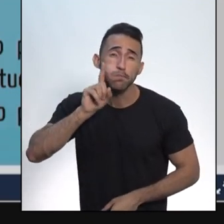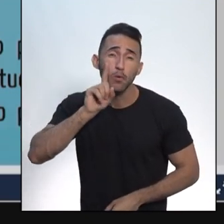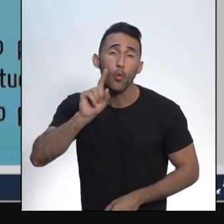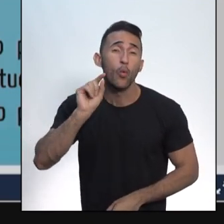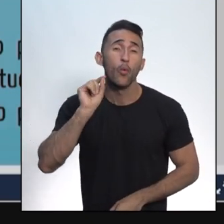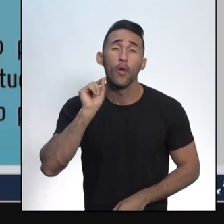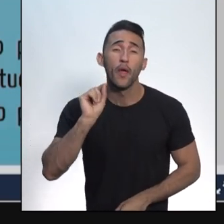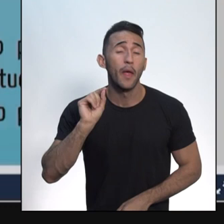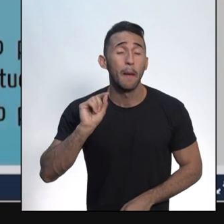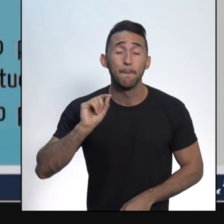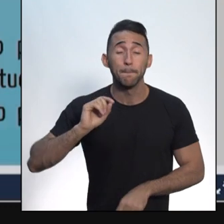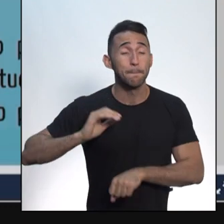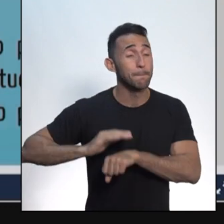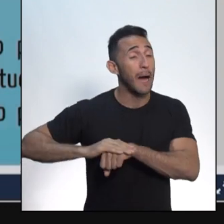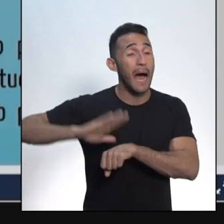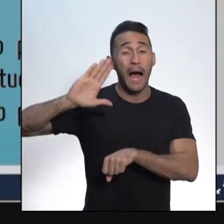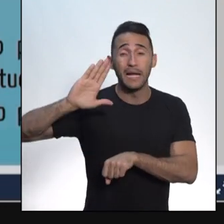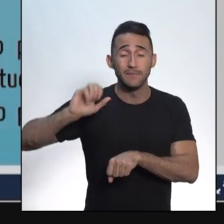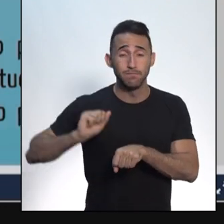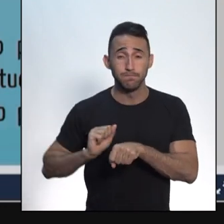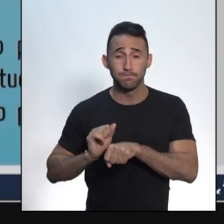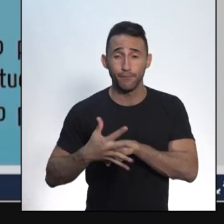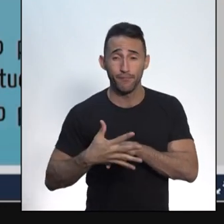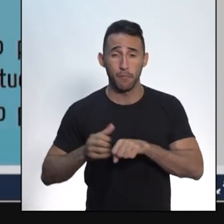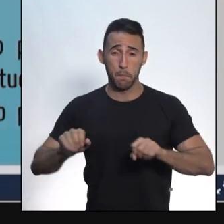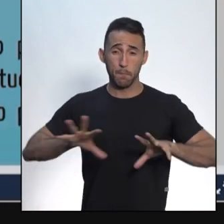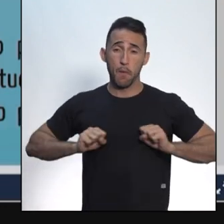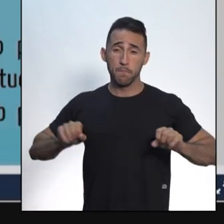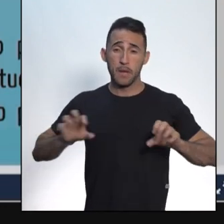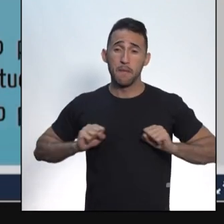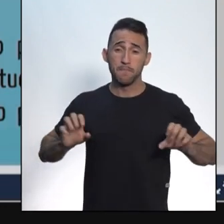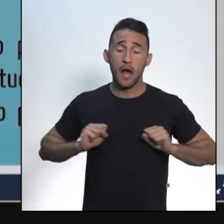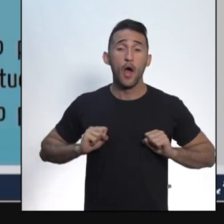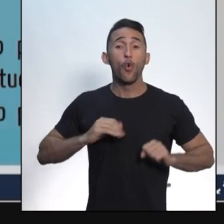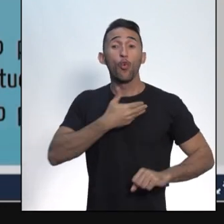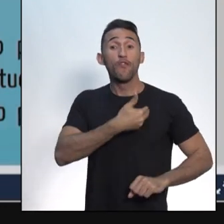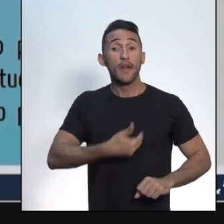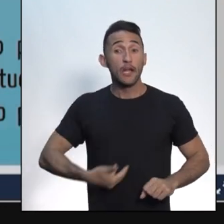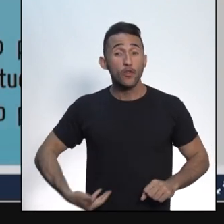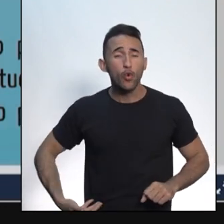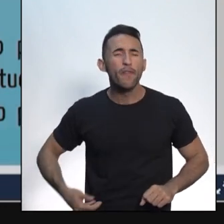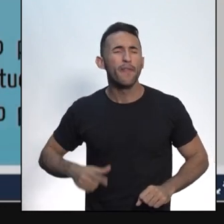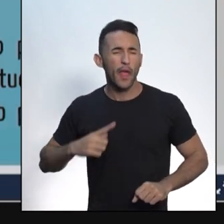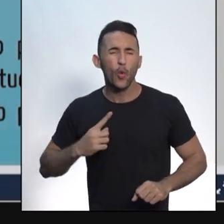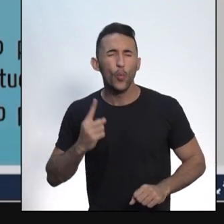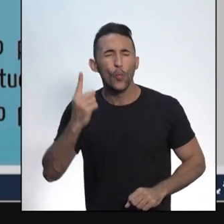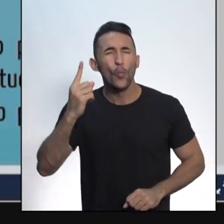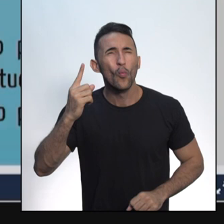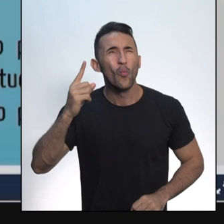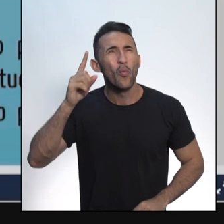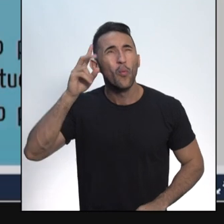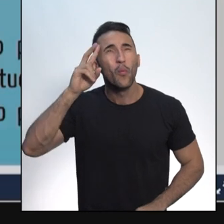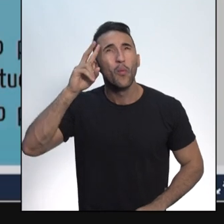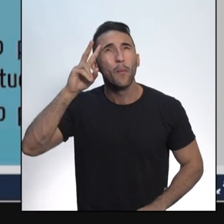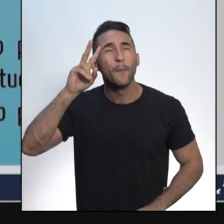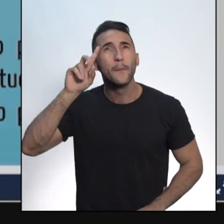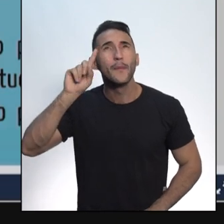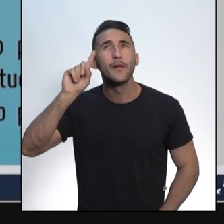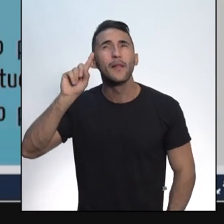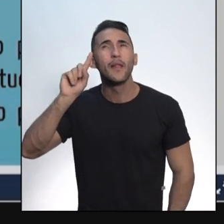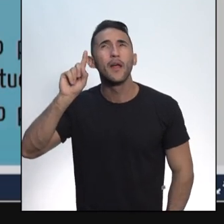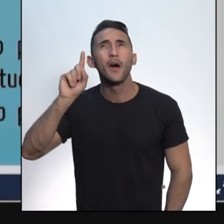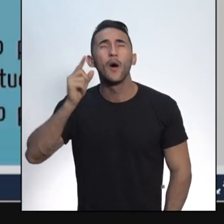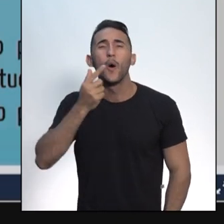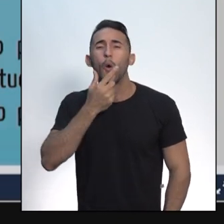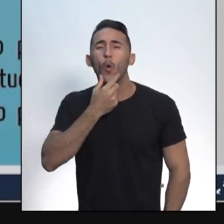dos países mais atingidos pelo coronavírus. E um dos governadores norte-americanos dos Estados Unidos, um